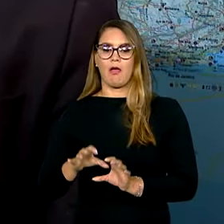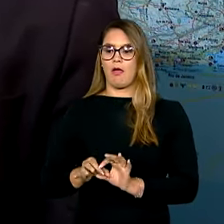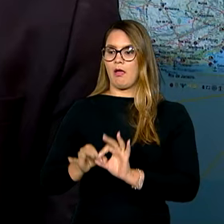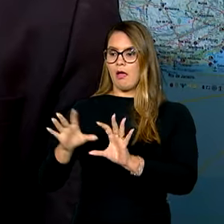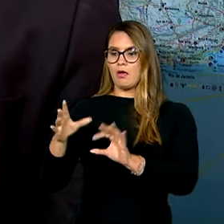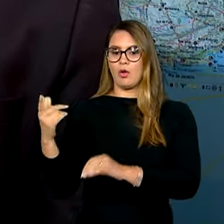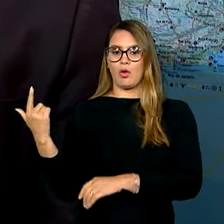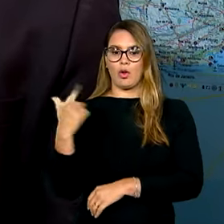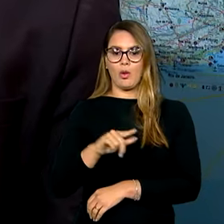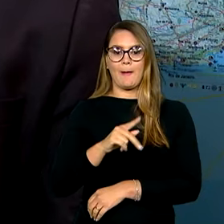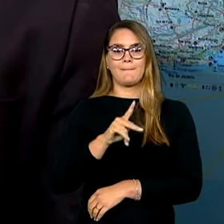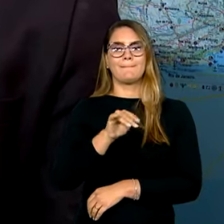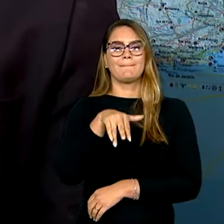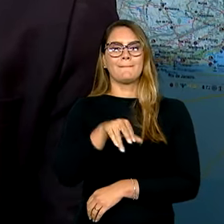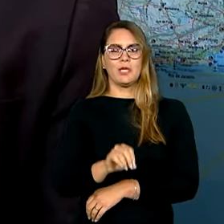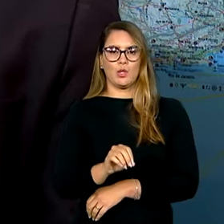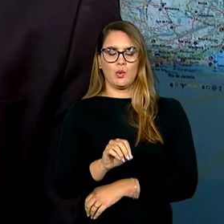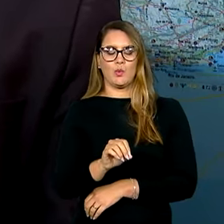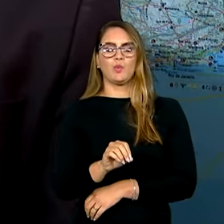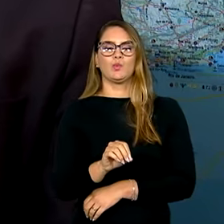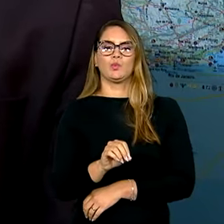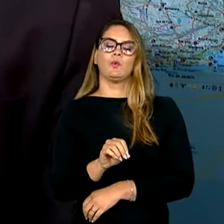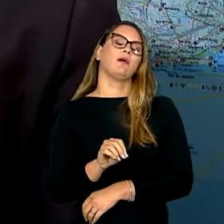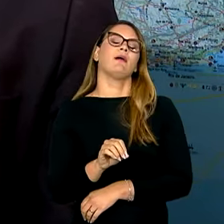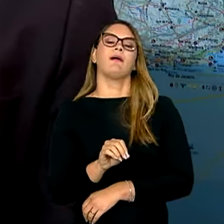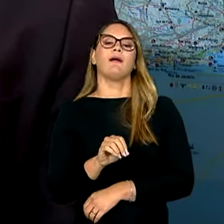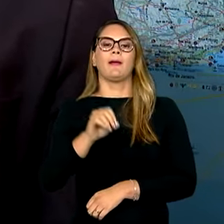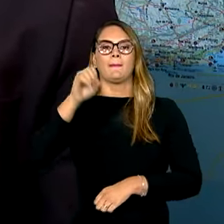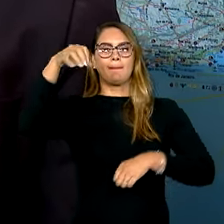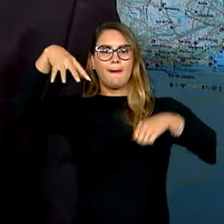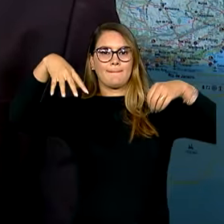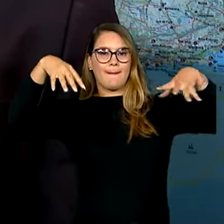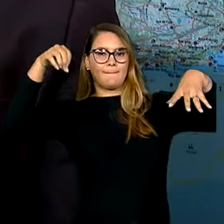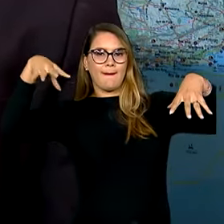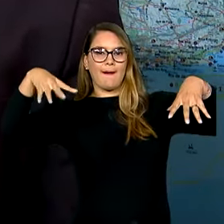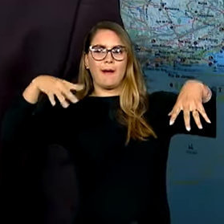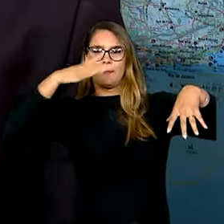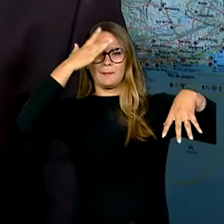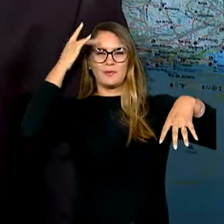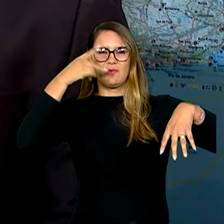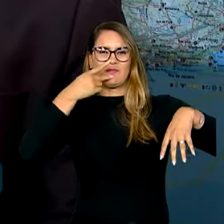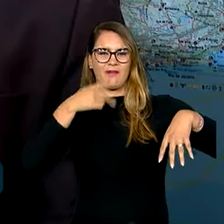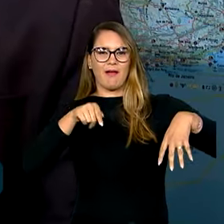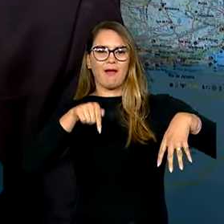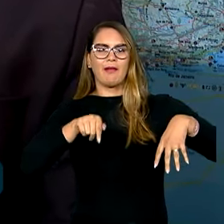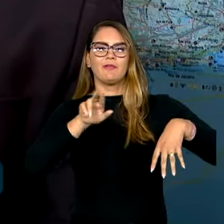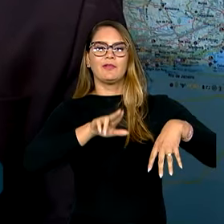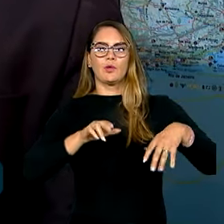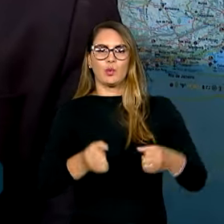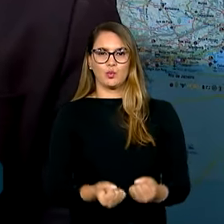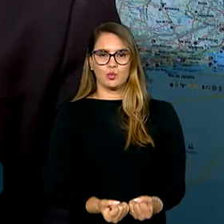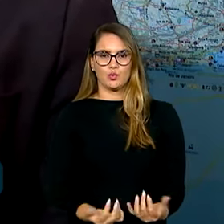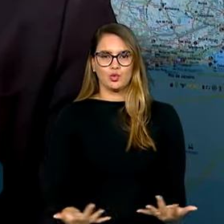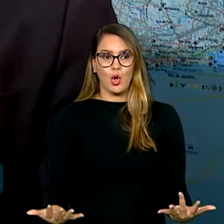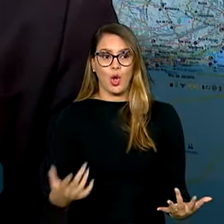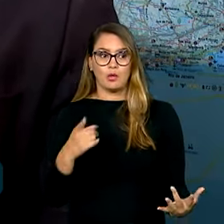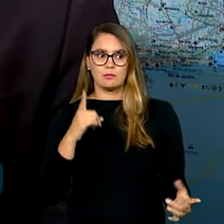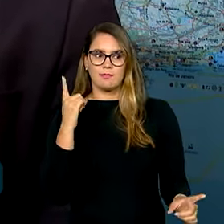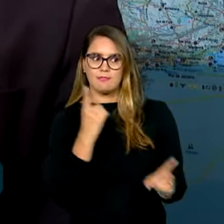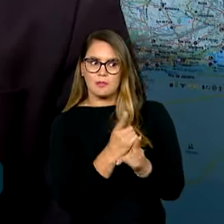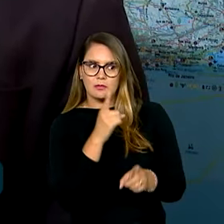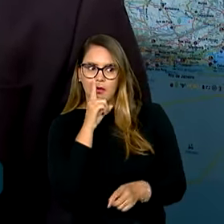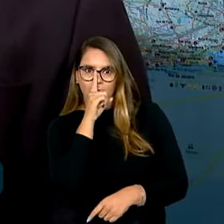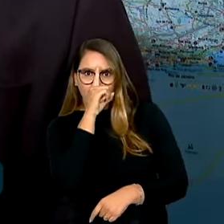colocar pinos hidráulicos, que são basicamente pinos pneumáticos, como muita gente fala, que ficam no solo e, uma vez identificada uma